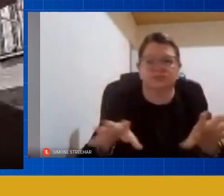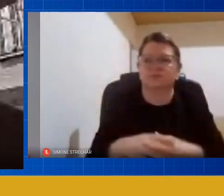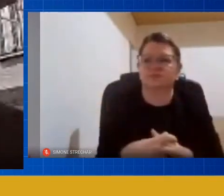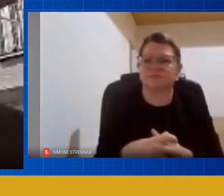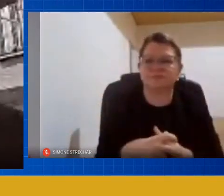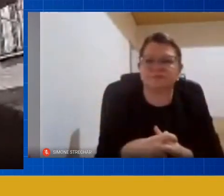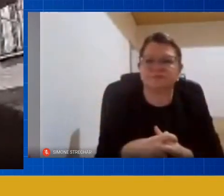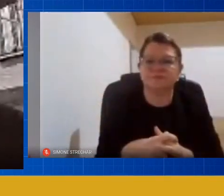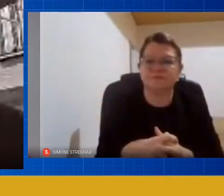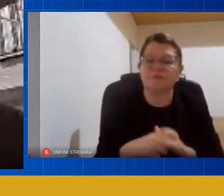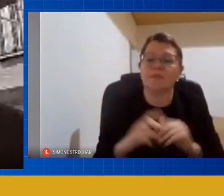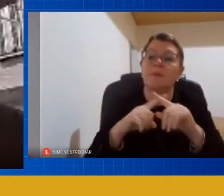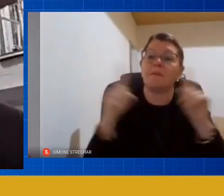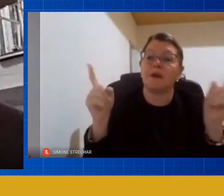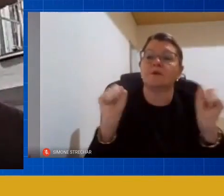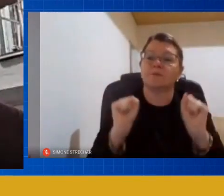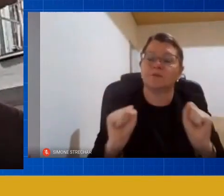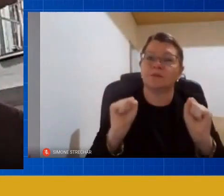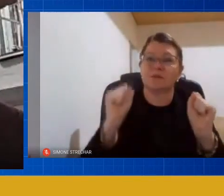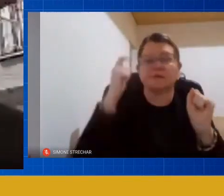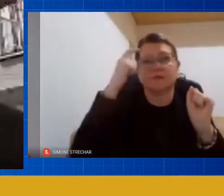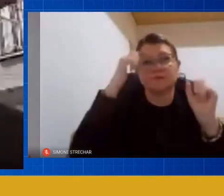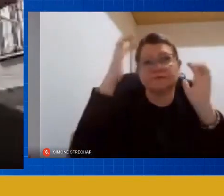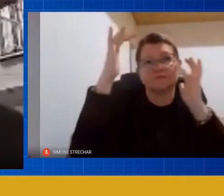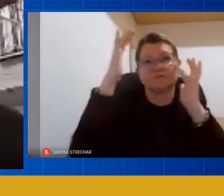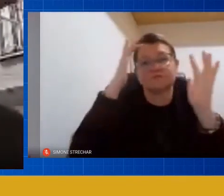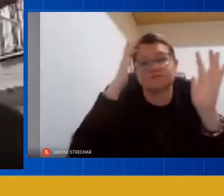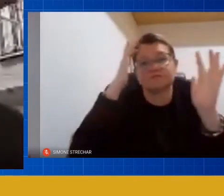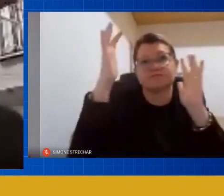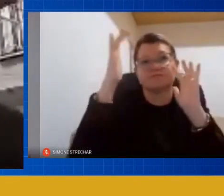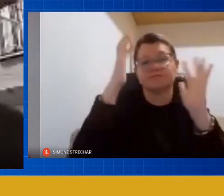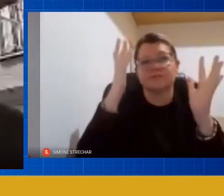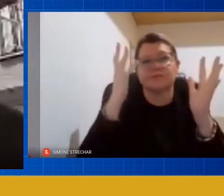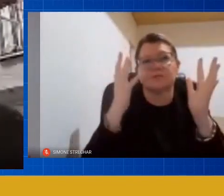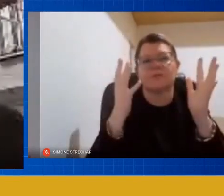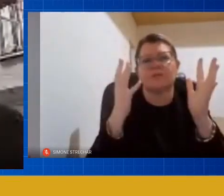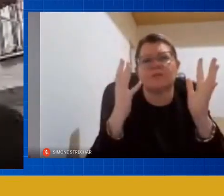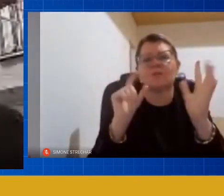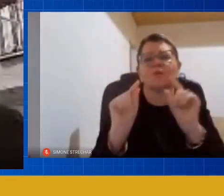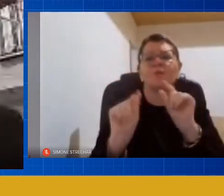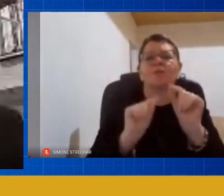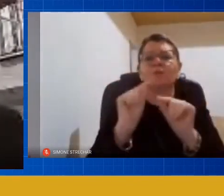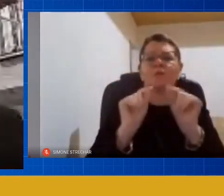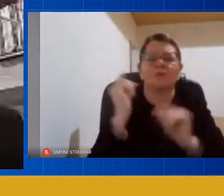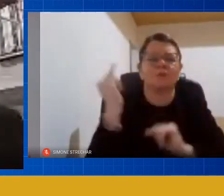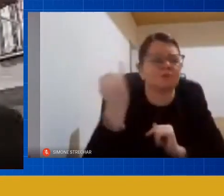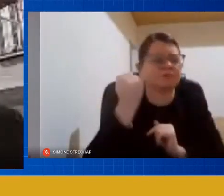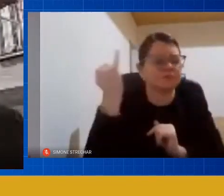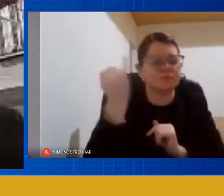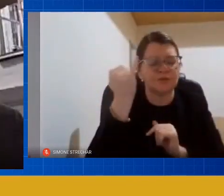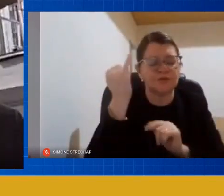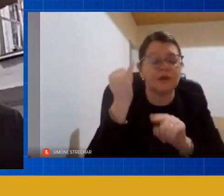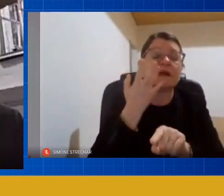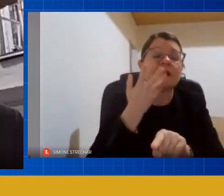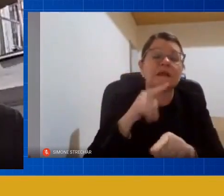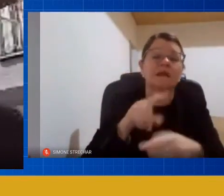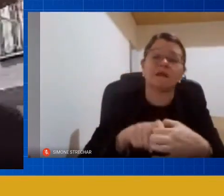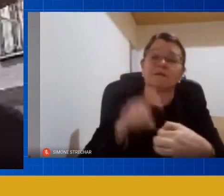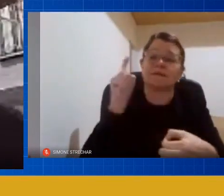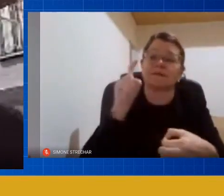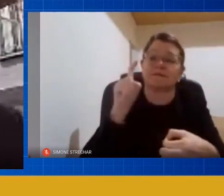certa forma a gente possa refletir depois desse momento o quanto é fundamental a gente desenvolver autonomia numa criança